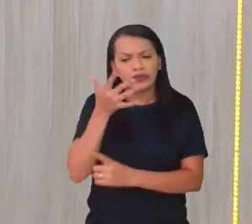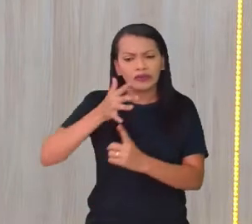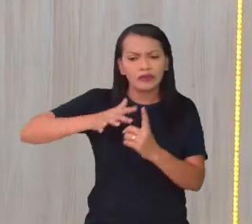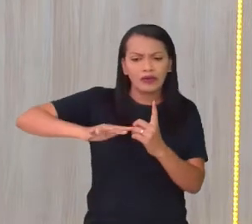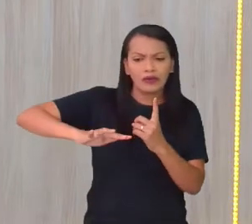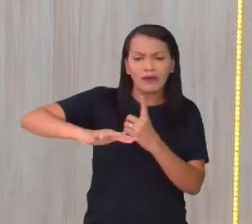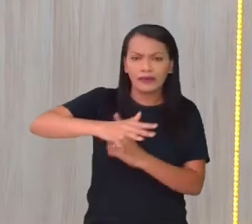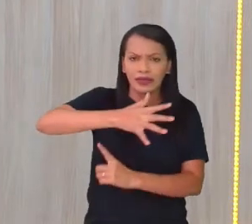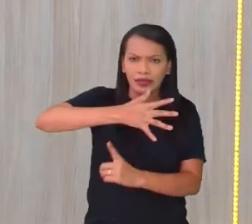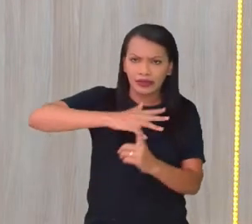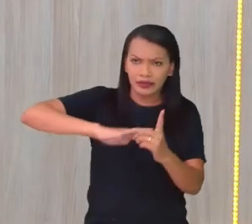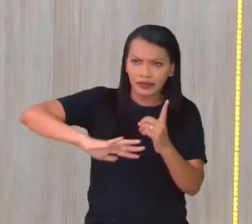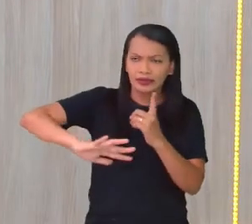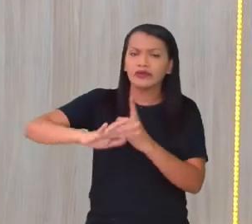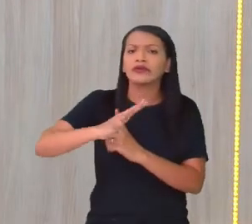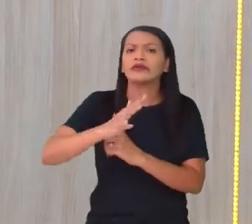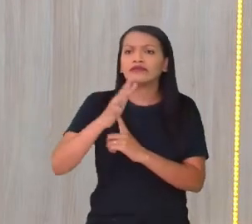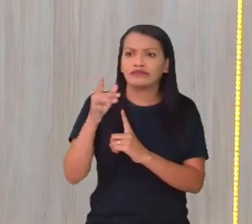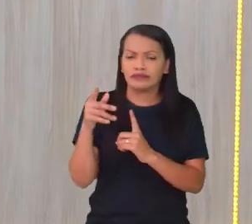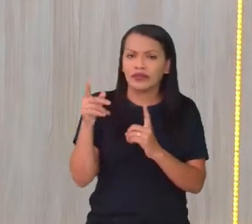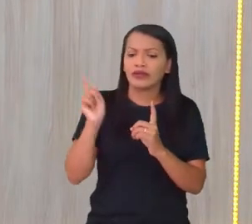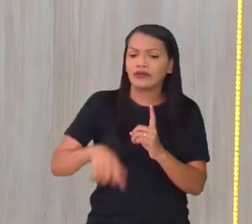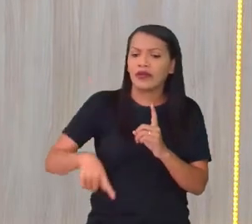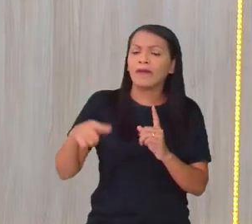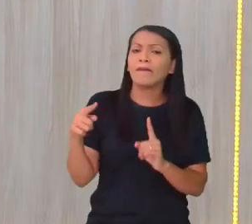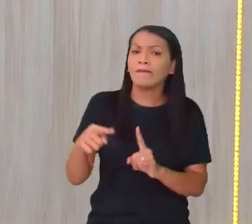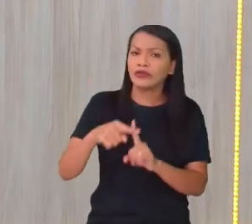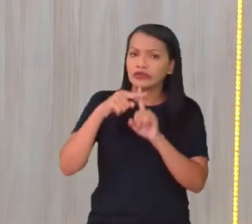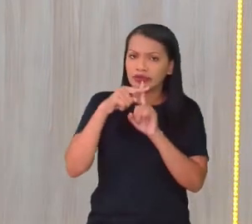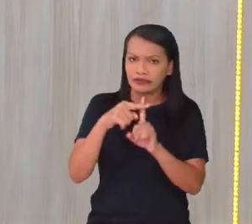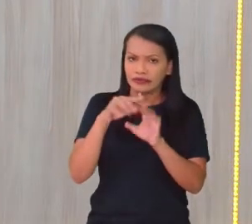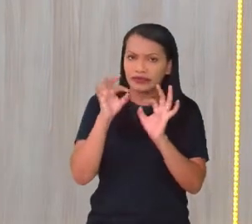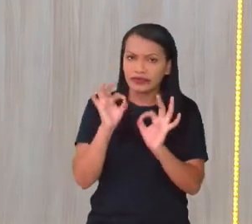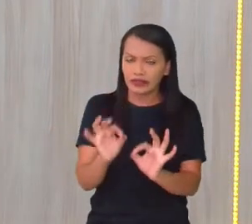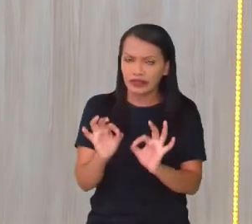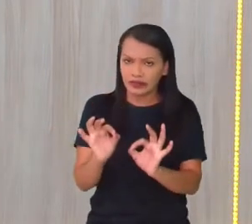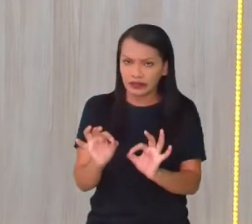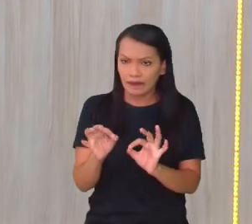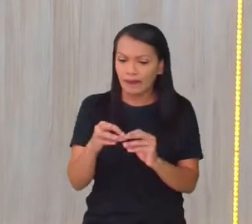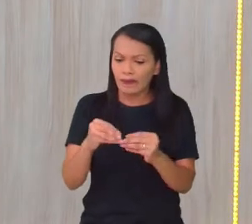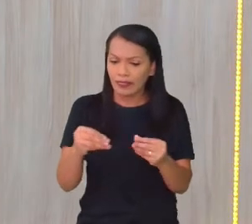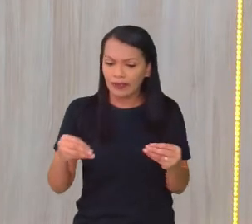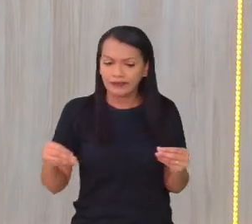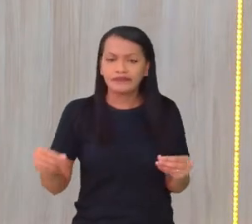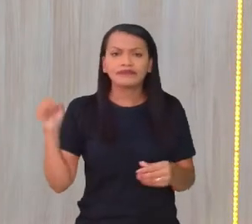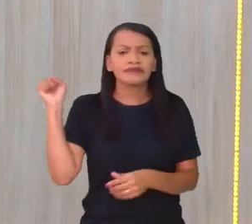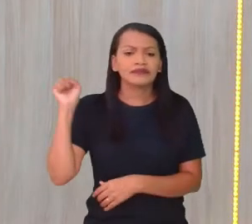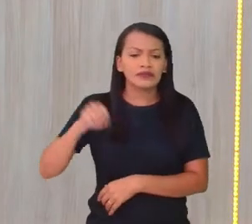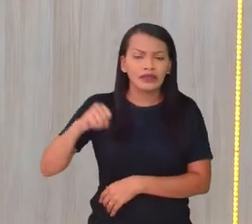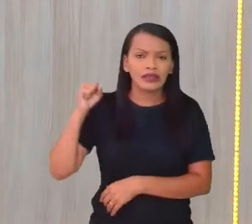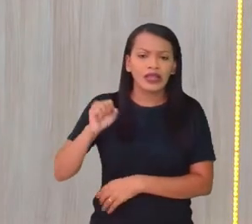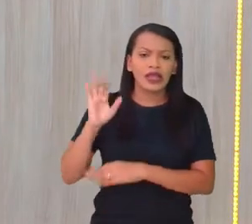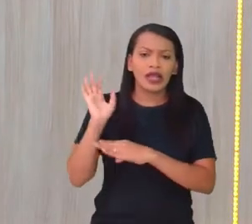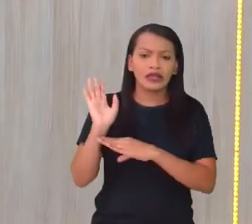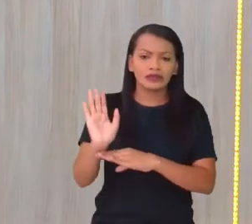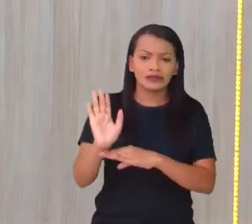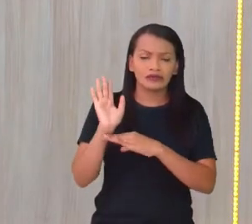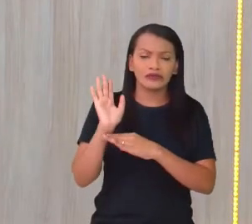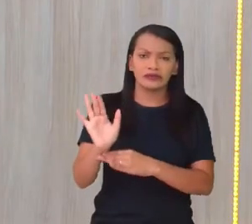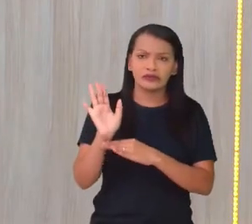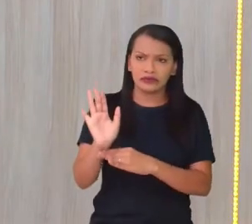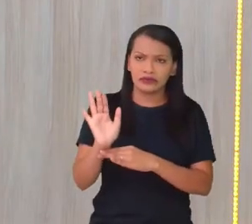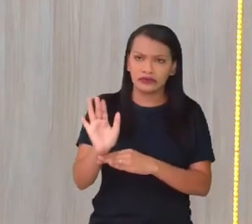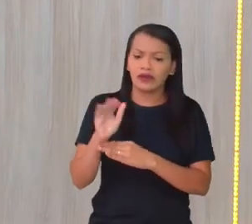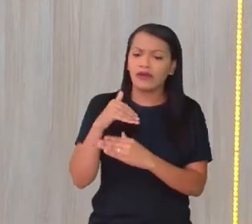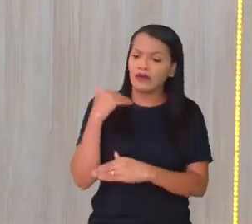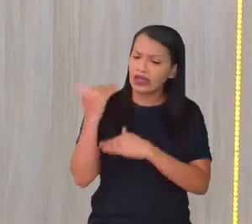ambiente de uma forma positiva, não degradando, e sim ajudando ele a se